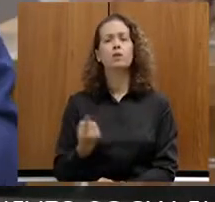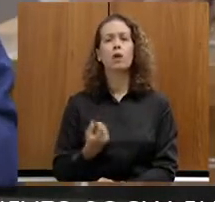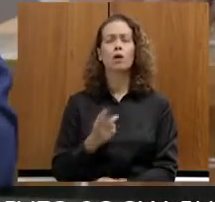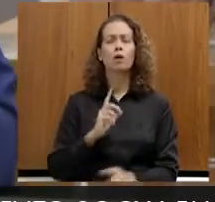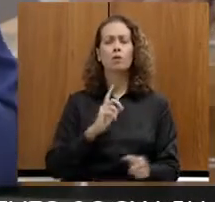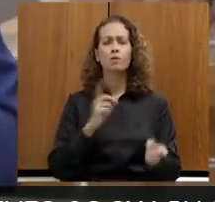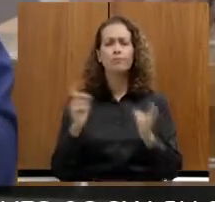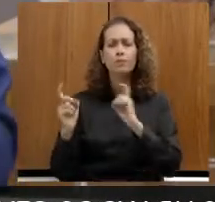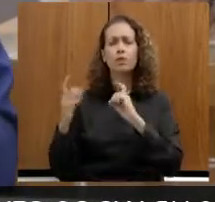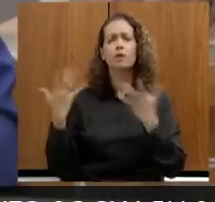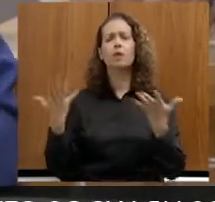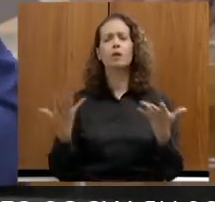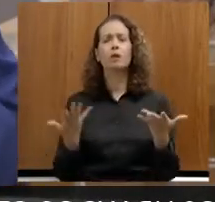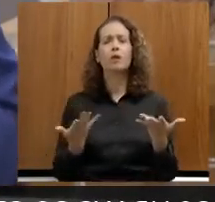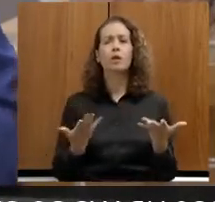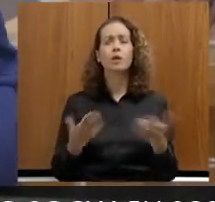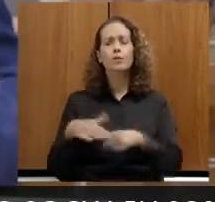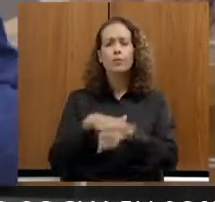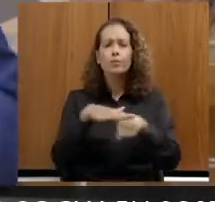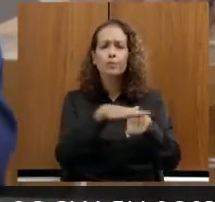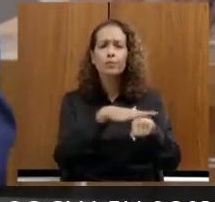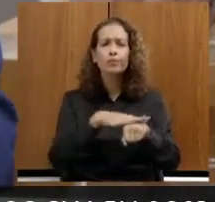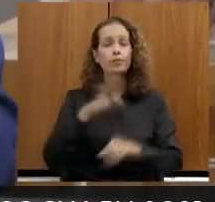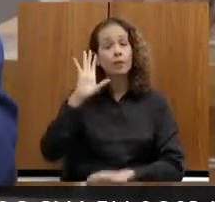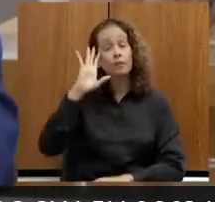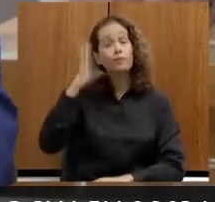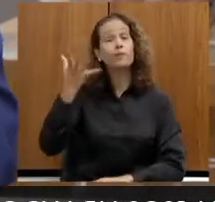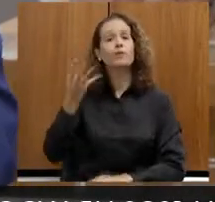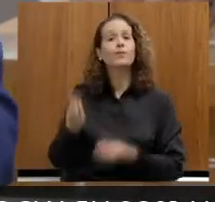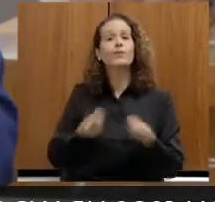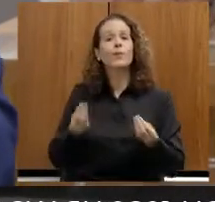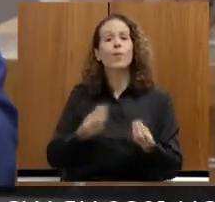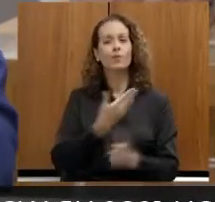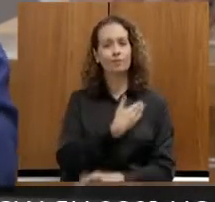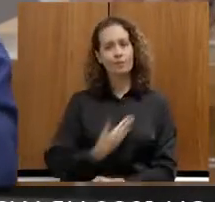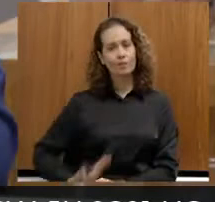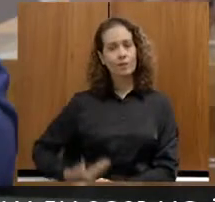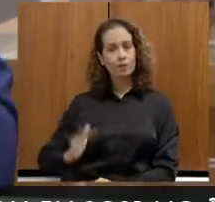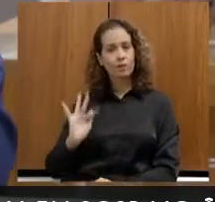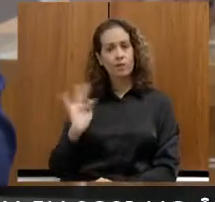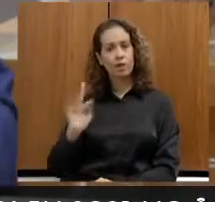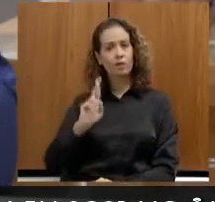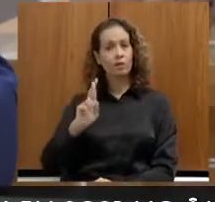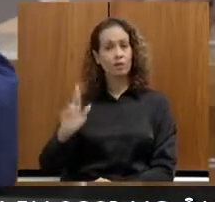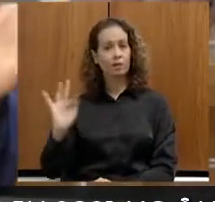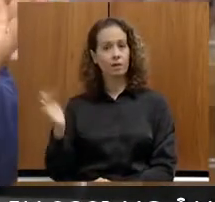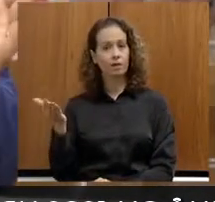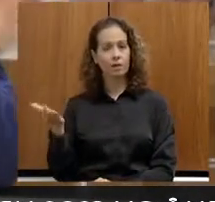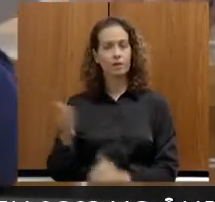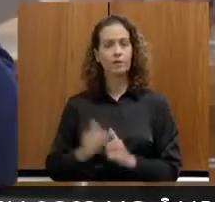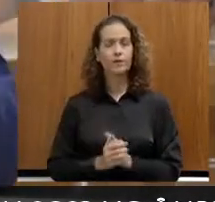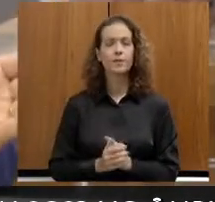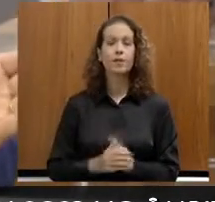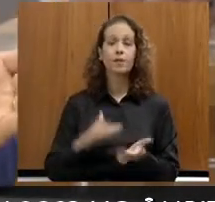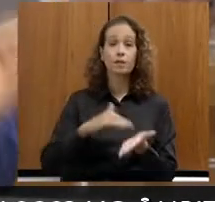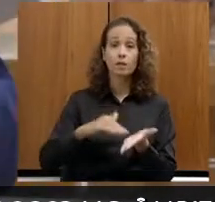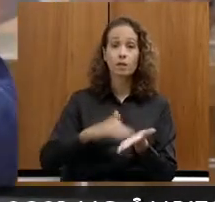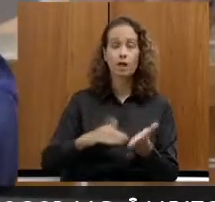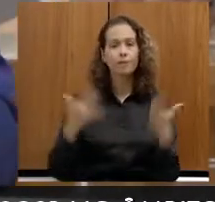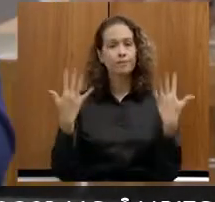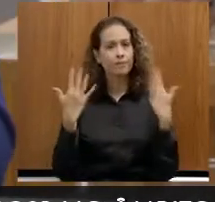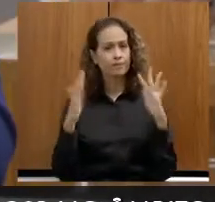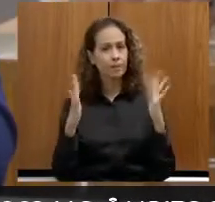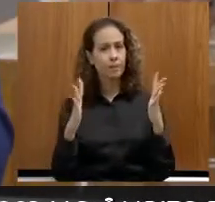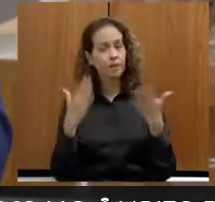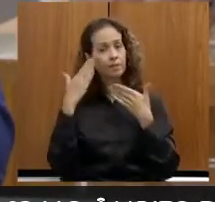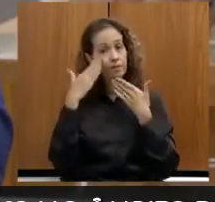termo dentro da saída que hoje imposta pelo governo federal, que é o regime de recuperação fiscal. Por ora, secretária, mais uma vez, parabéns,